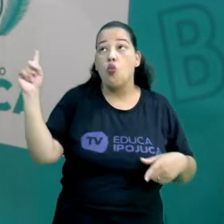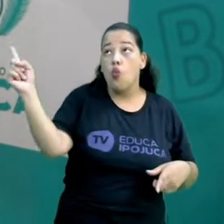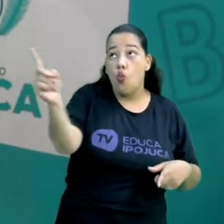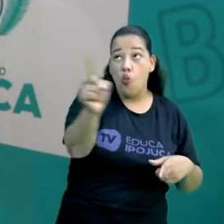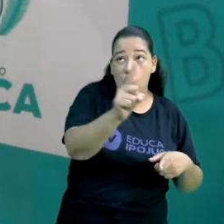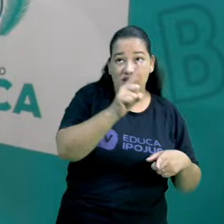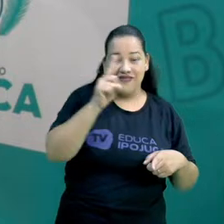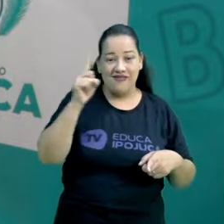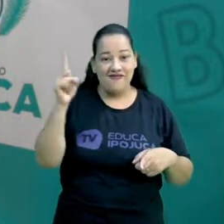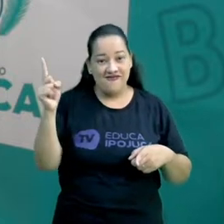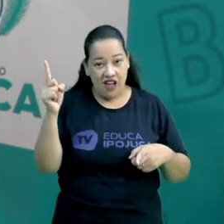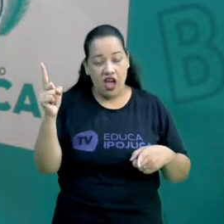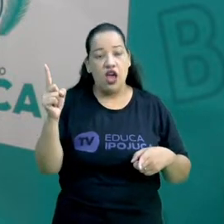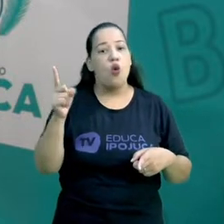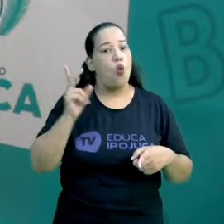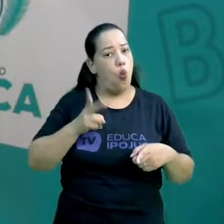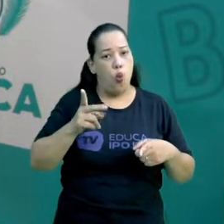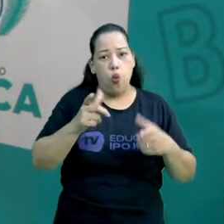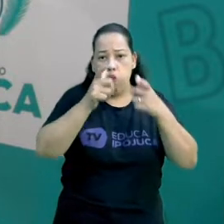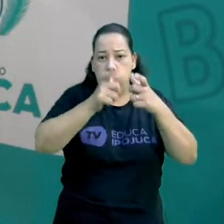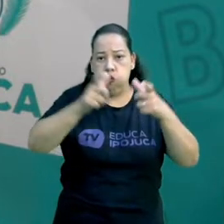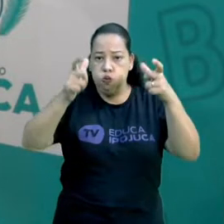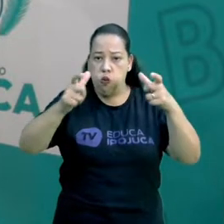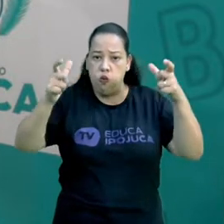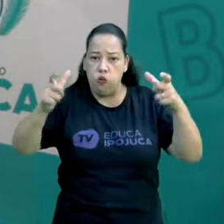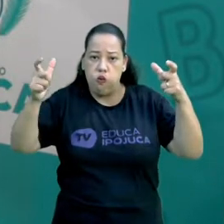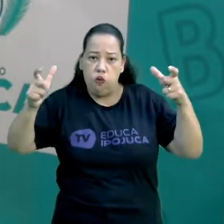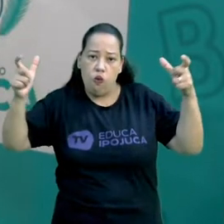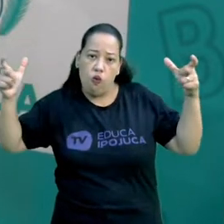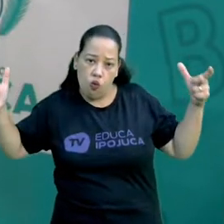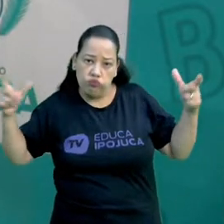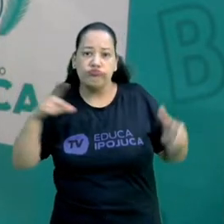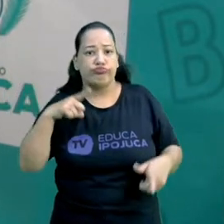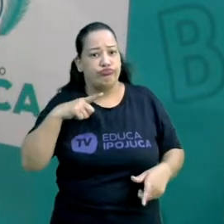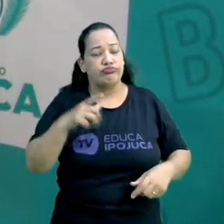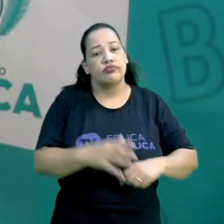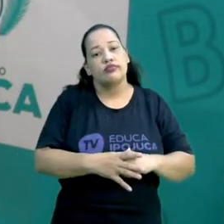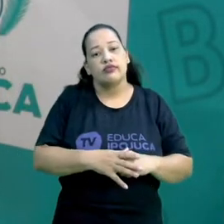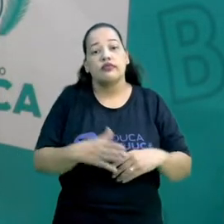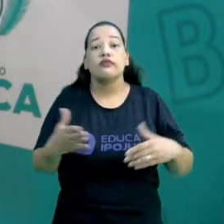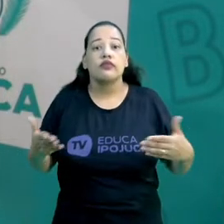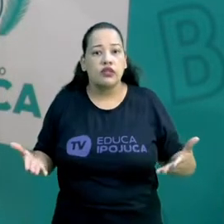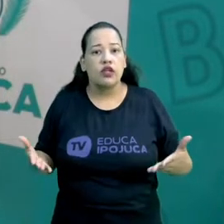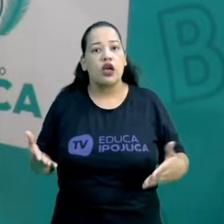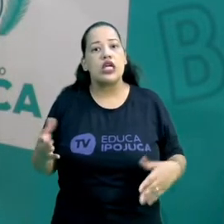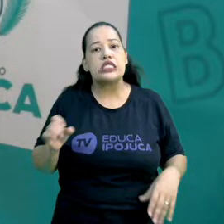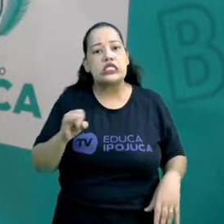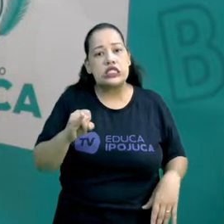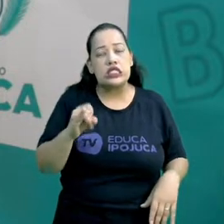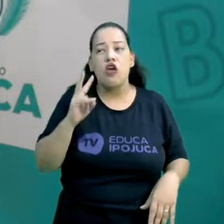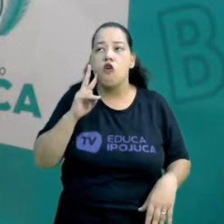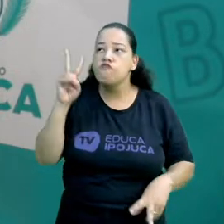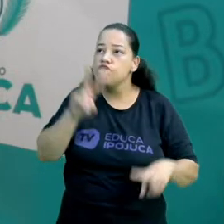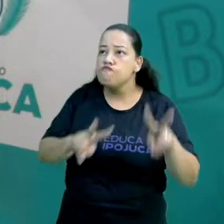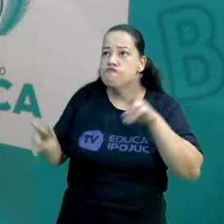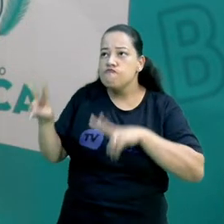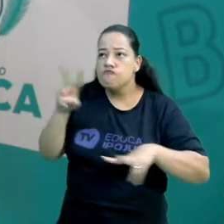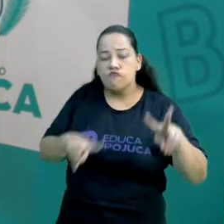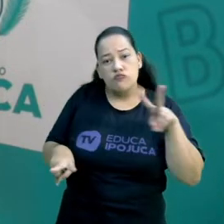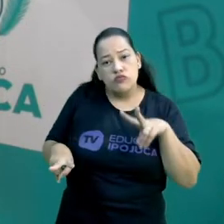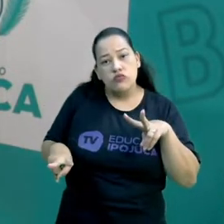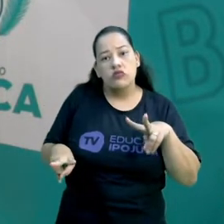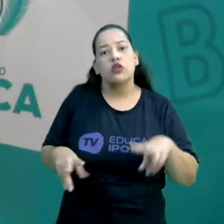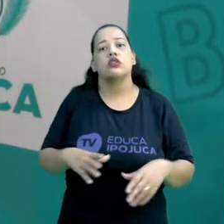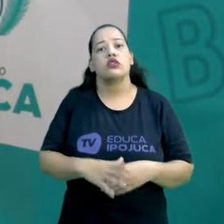Ou seja, ele continua crescendo, certo? Então, se a gente for analisar, se a gente fosse colocar